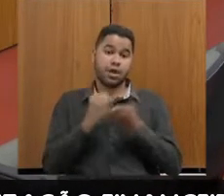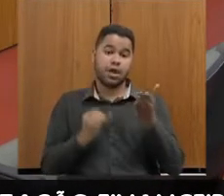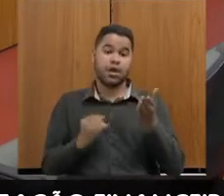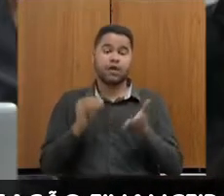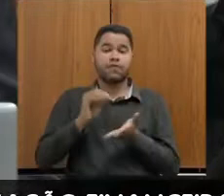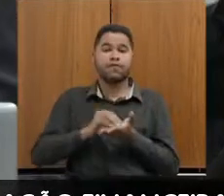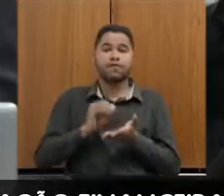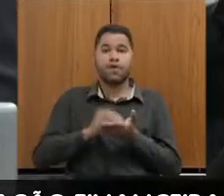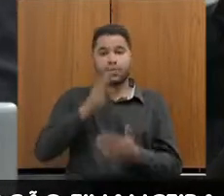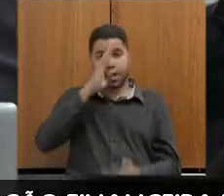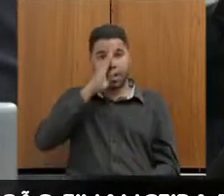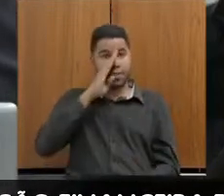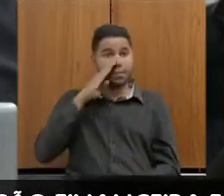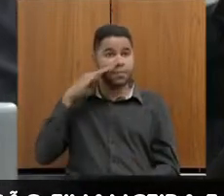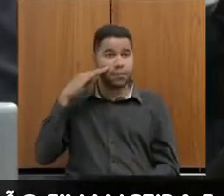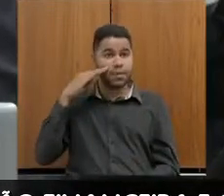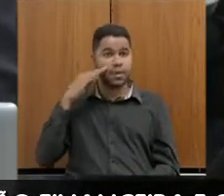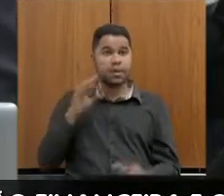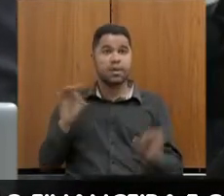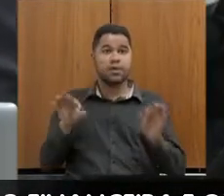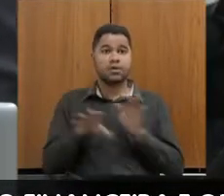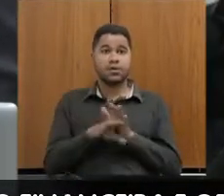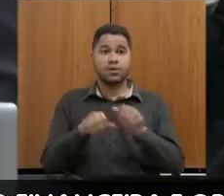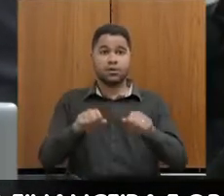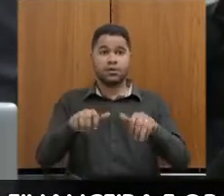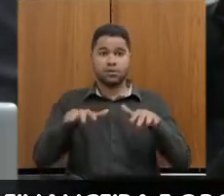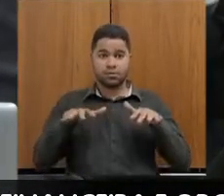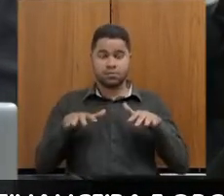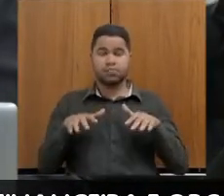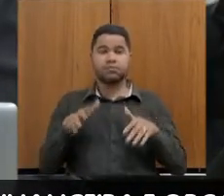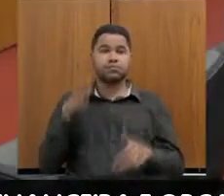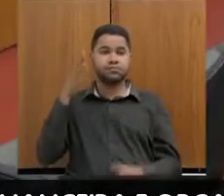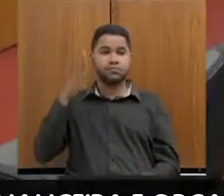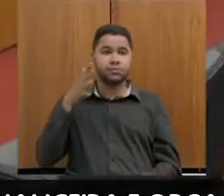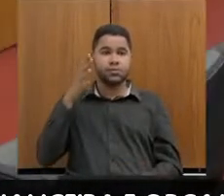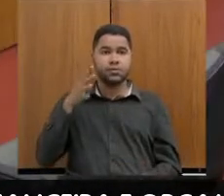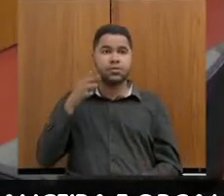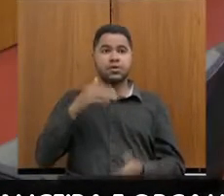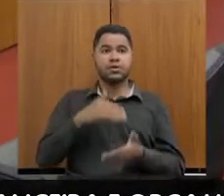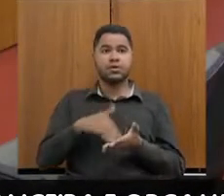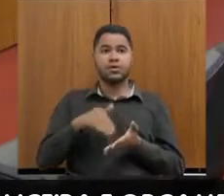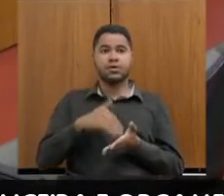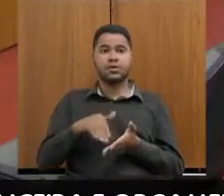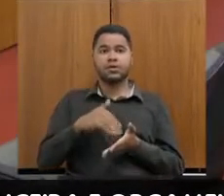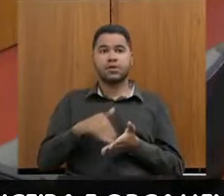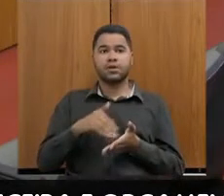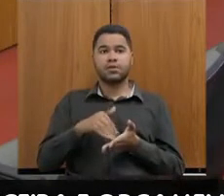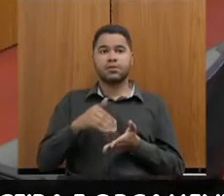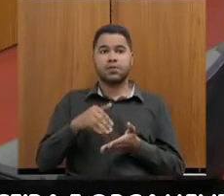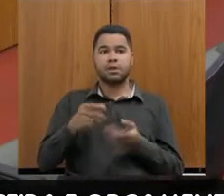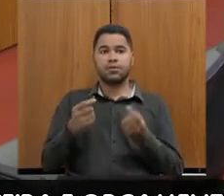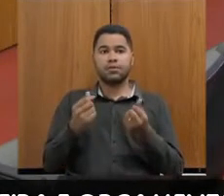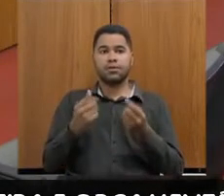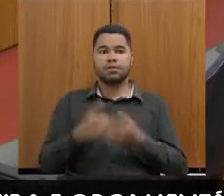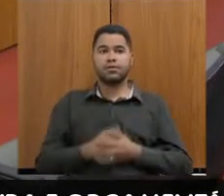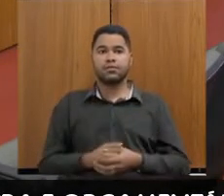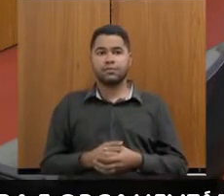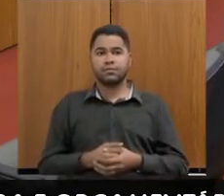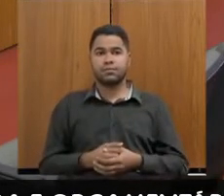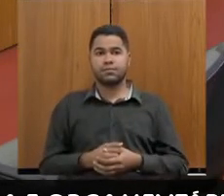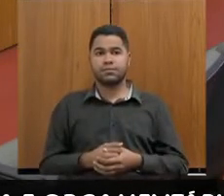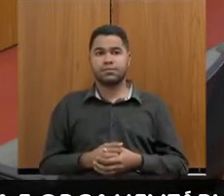e assim encerraremos a audiência. Passa a palavra para o secretário da Fazenda, senhor Gustavo Barbosa. Obrigado,